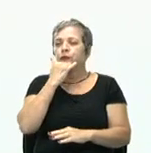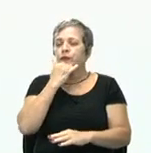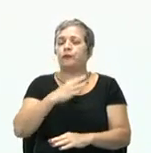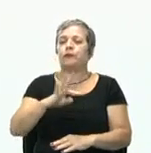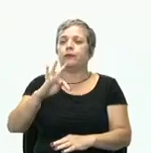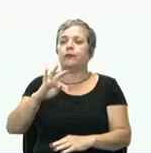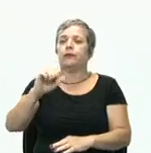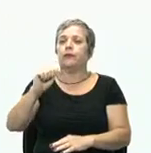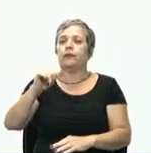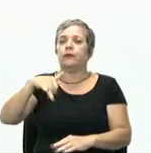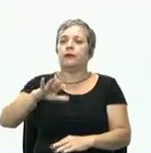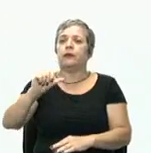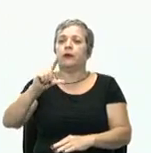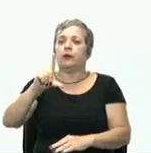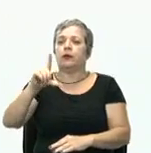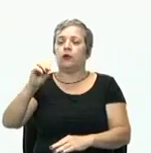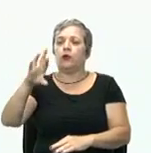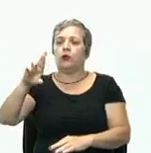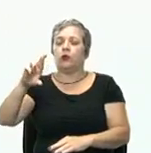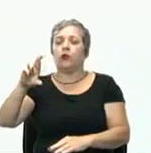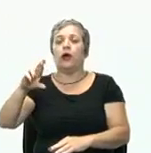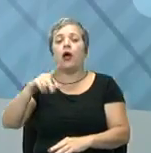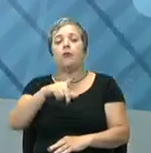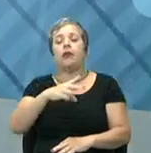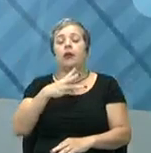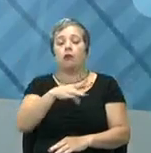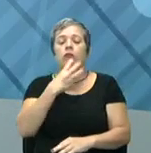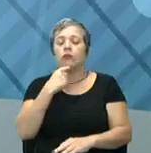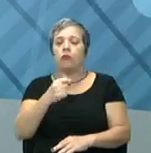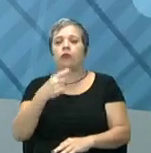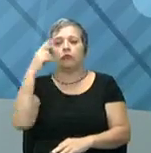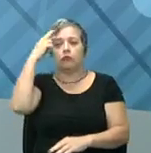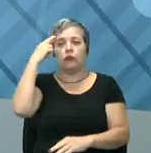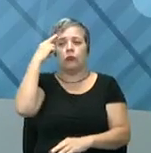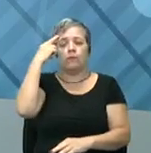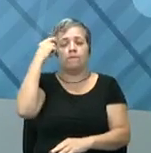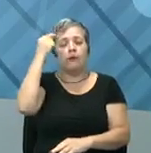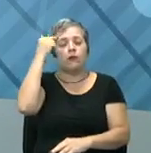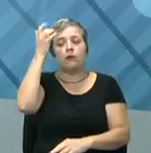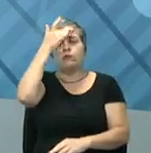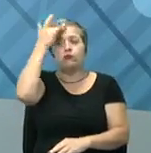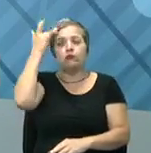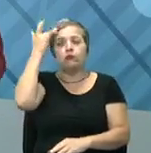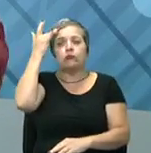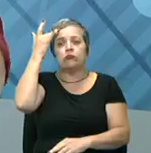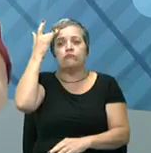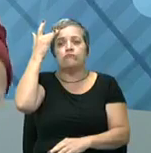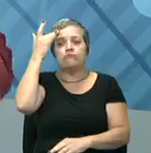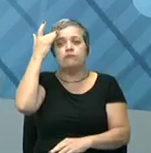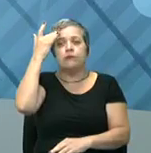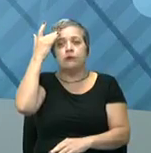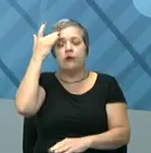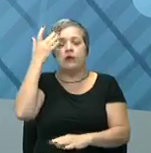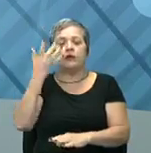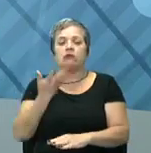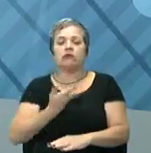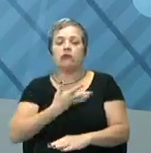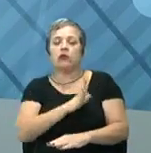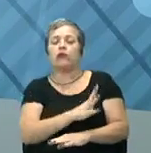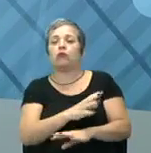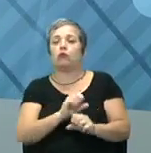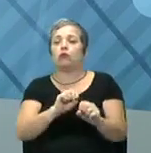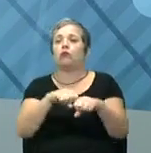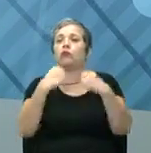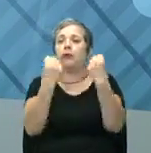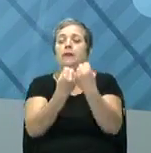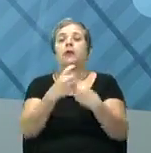Então, o Weber, ele traz novamente aquela racionalidade de pensar na pessoa, tirando o ser social. Mas eu tenho